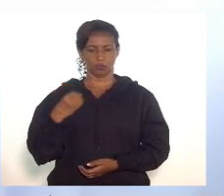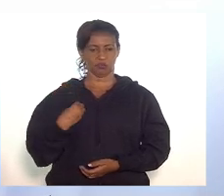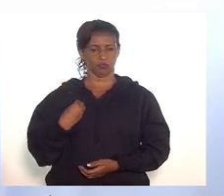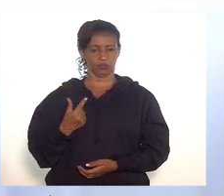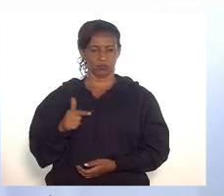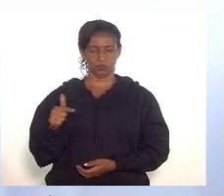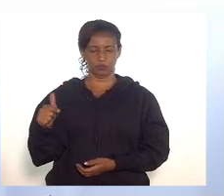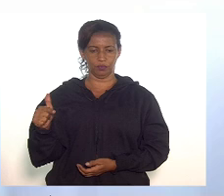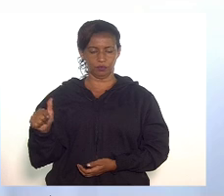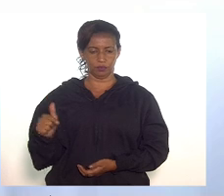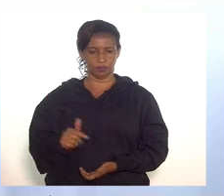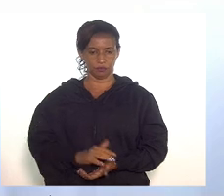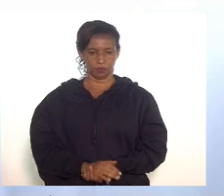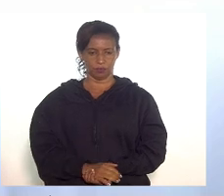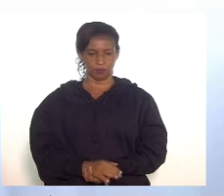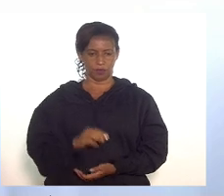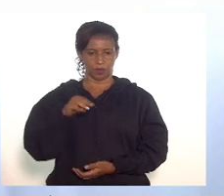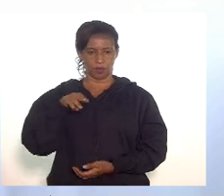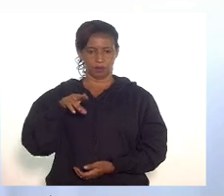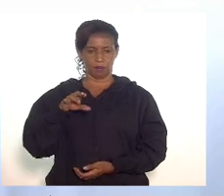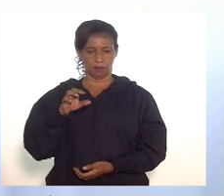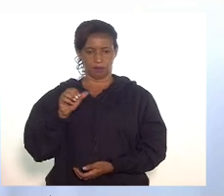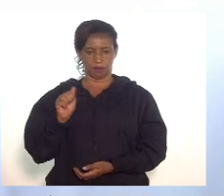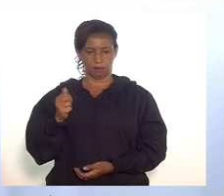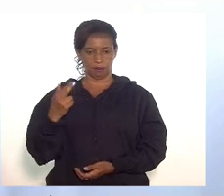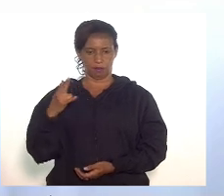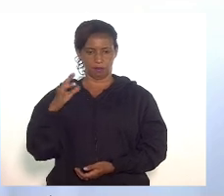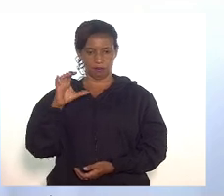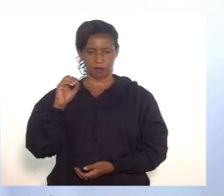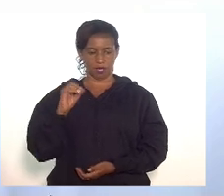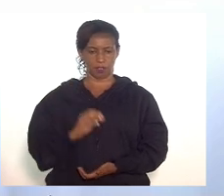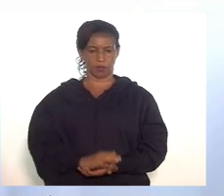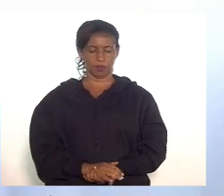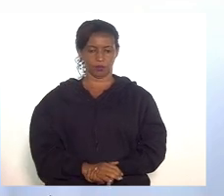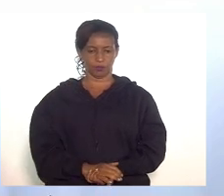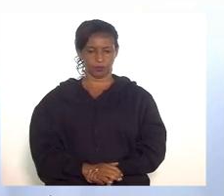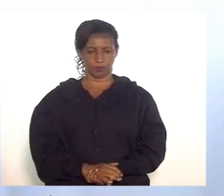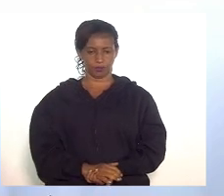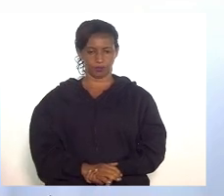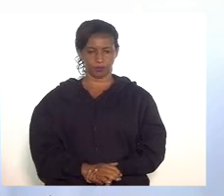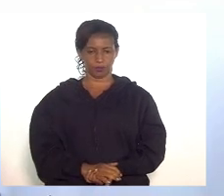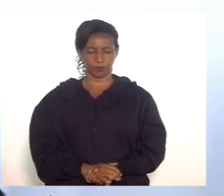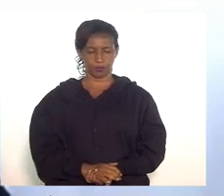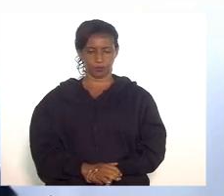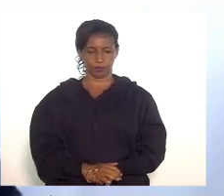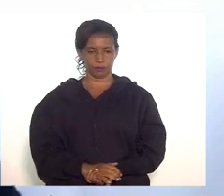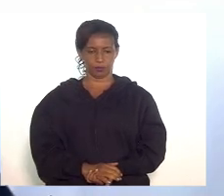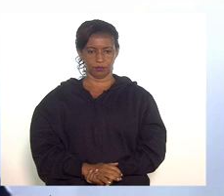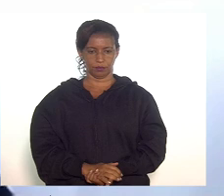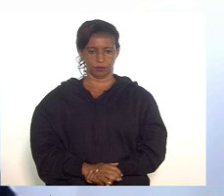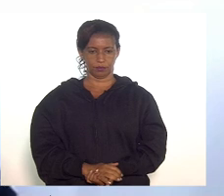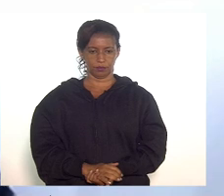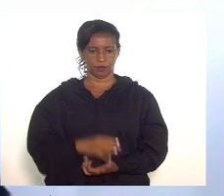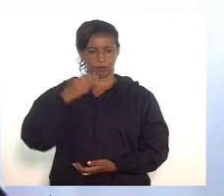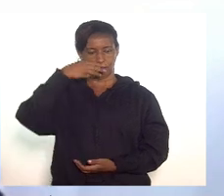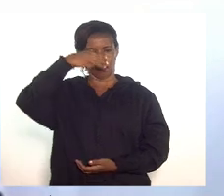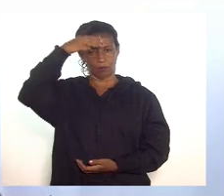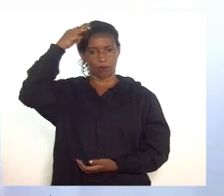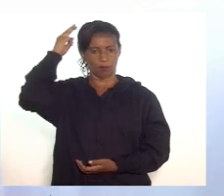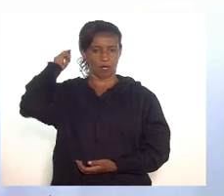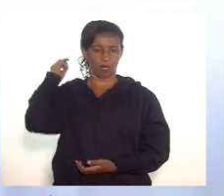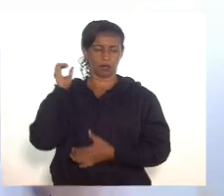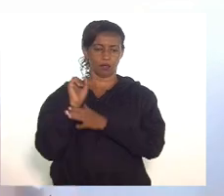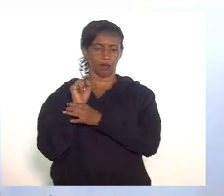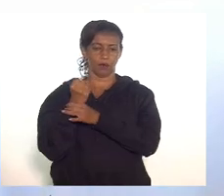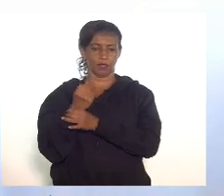se encontrando presente, Márcio Galberto. Designo o deputado Márcio Pacheco para oferecer, parecer, pega a Comissão de